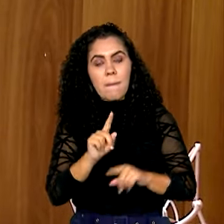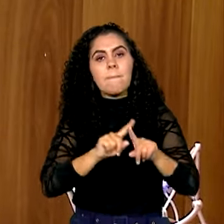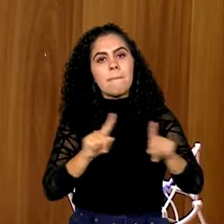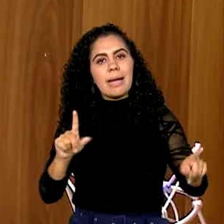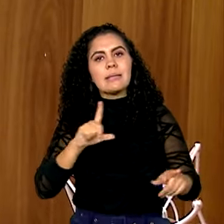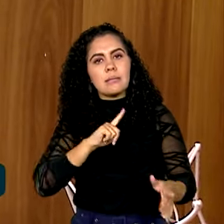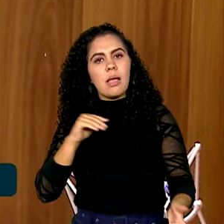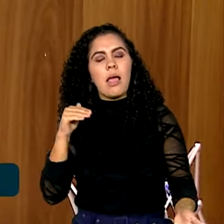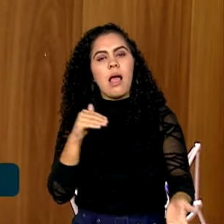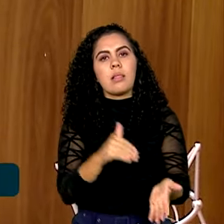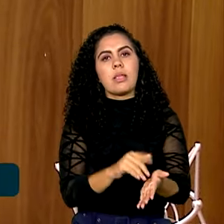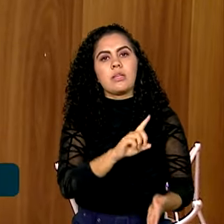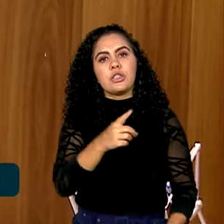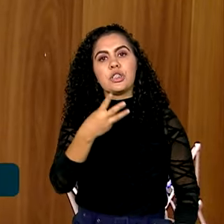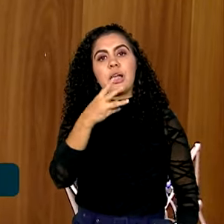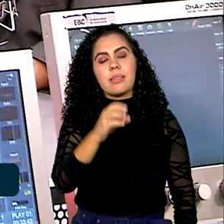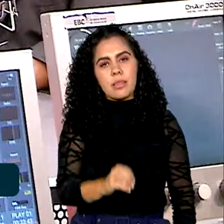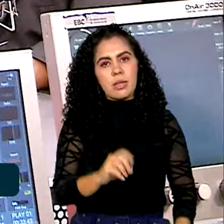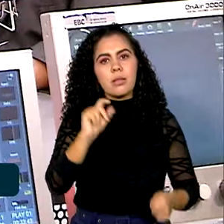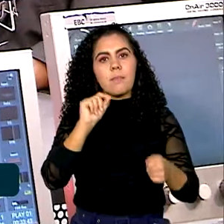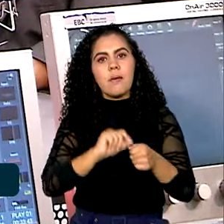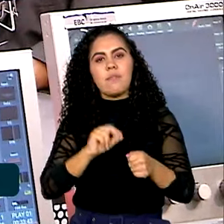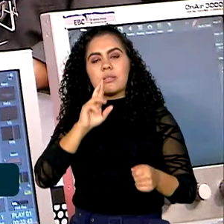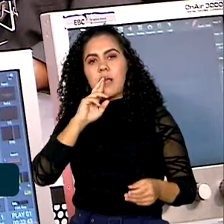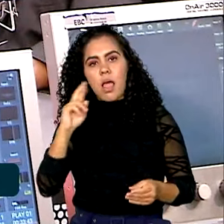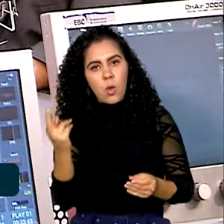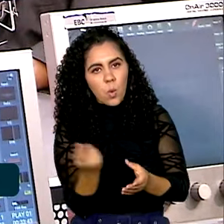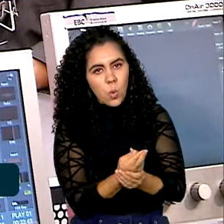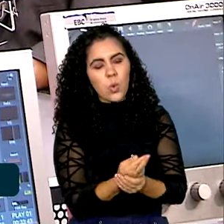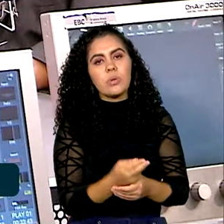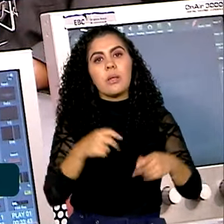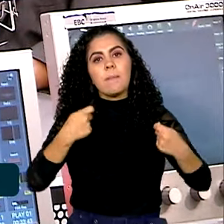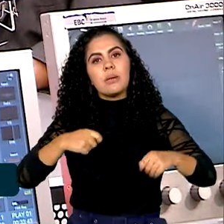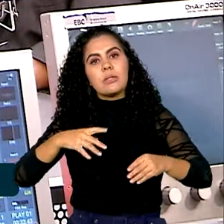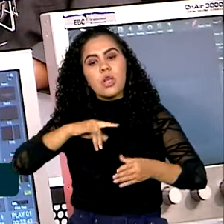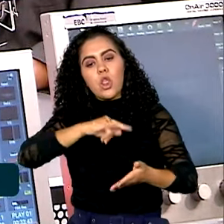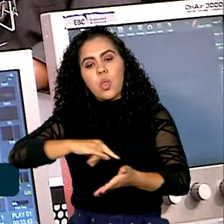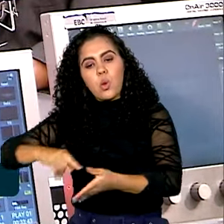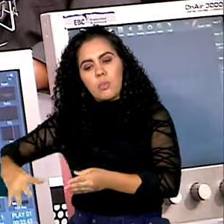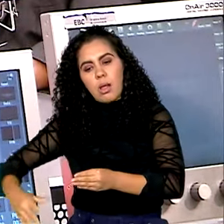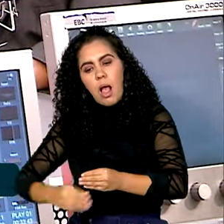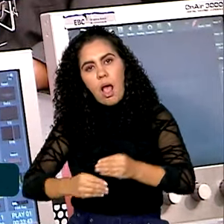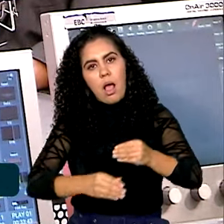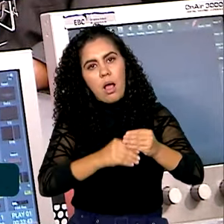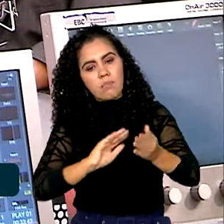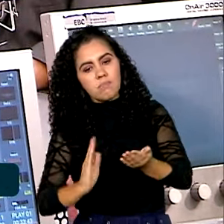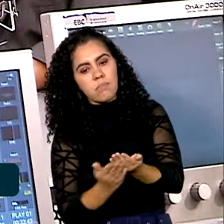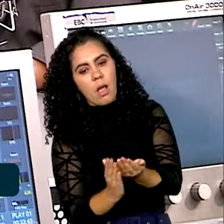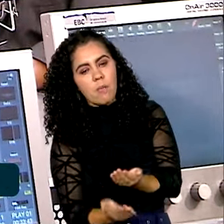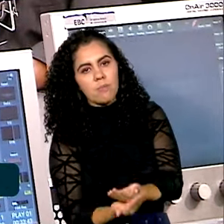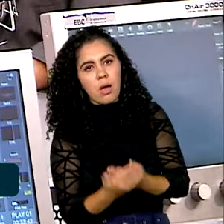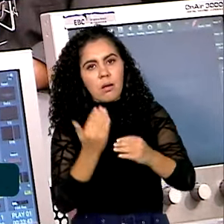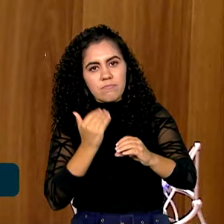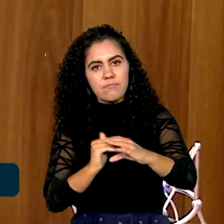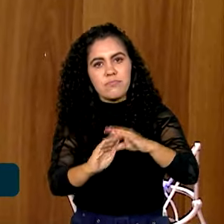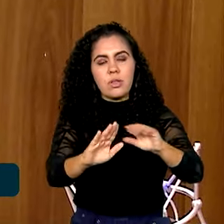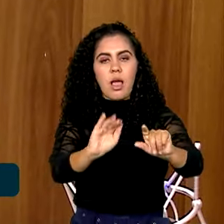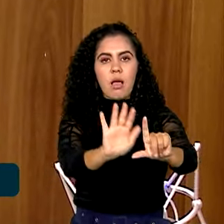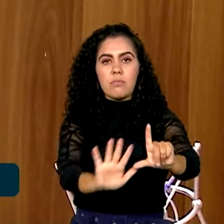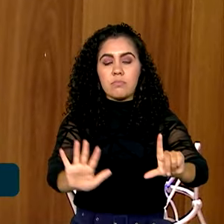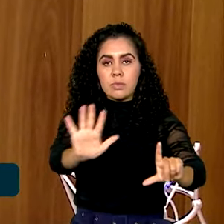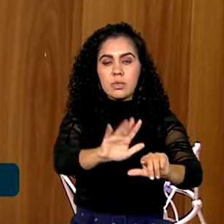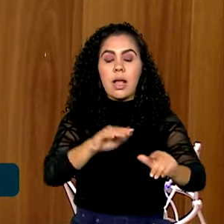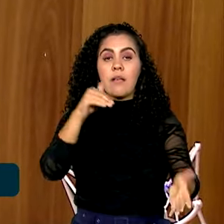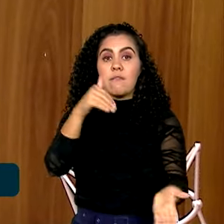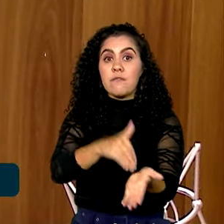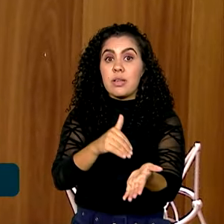30, o dia seguinte, para fazer o recurso. E aí ela tem que apresentar documentos complementares pelo próprio sistema de inscrição. E aí a resposta final é dia